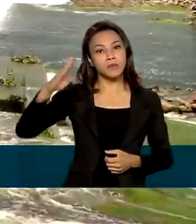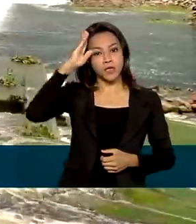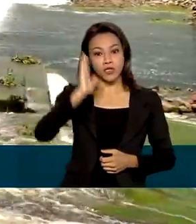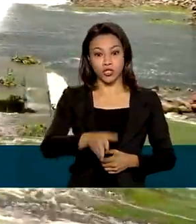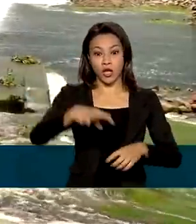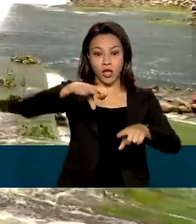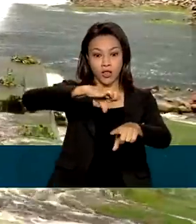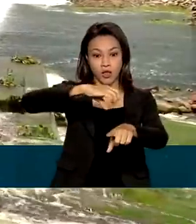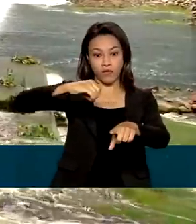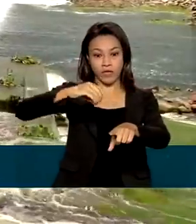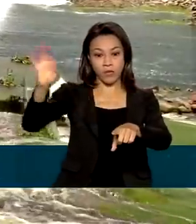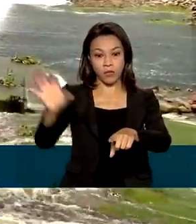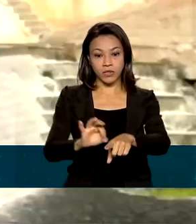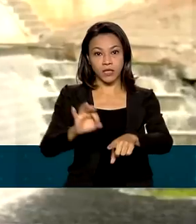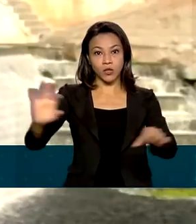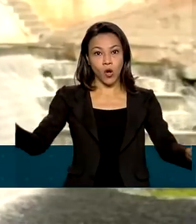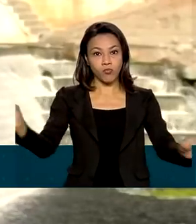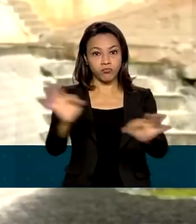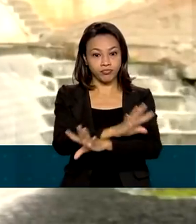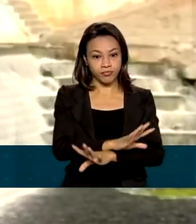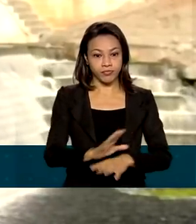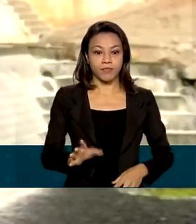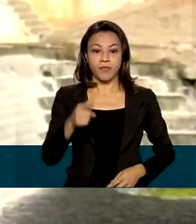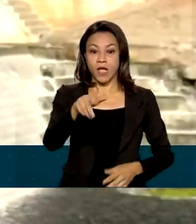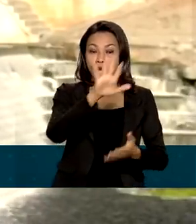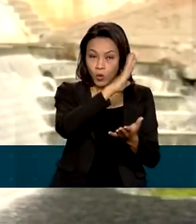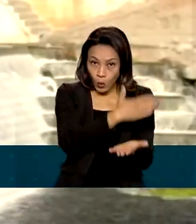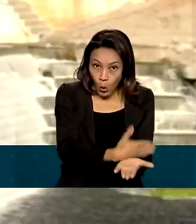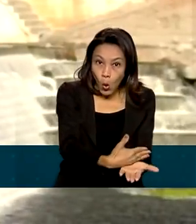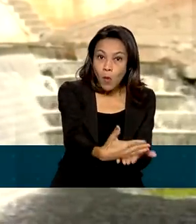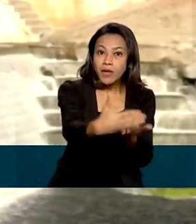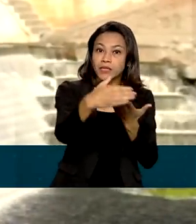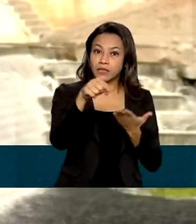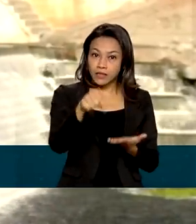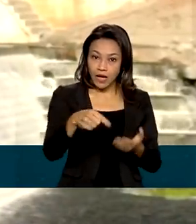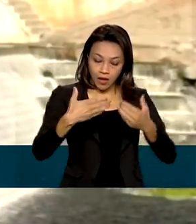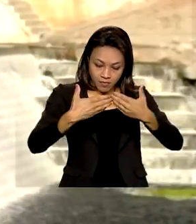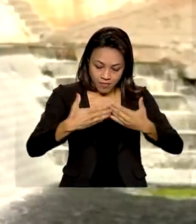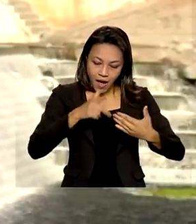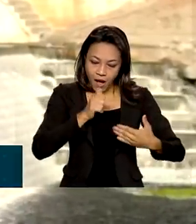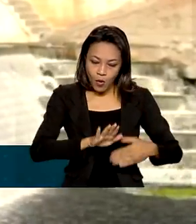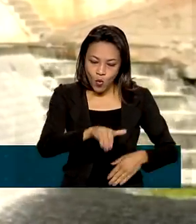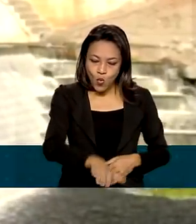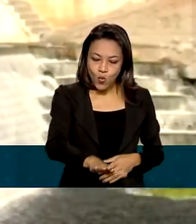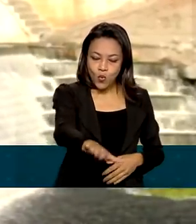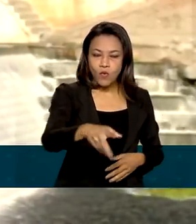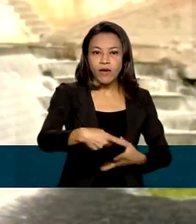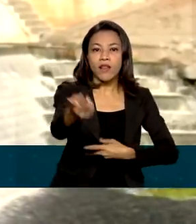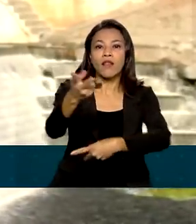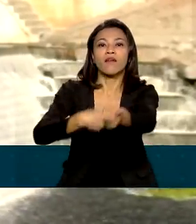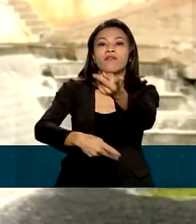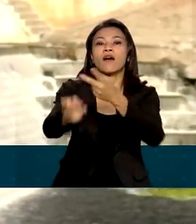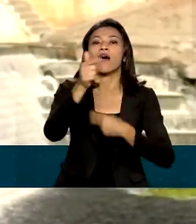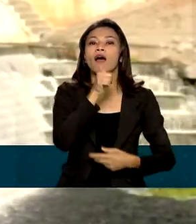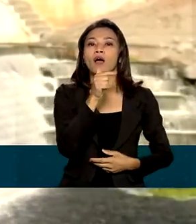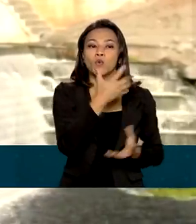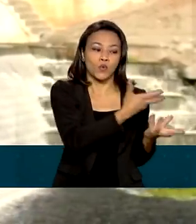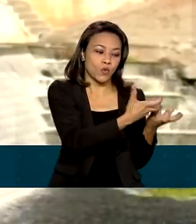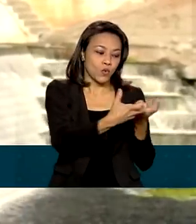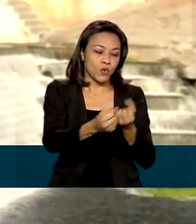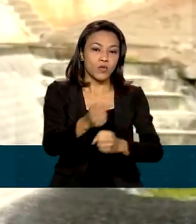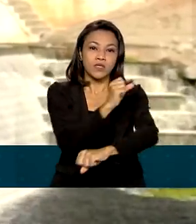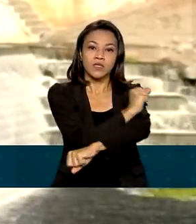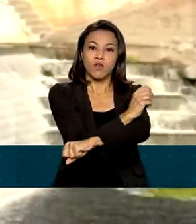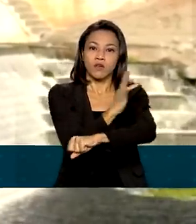dos trabalhos concluídos. Quando começar a funcionar, a barragem de Oiticica vai distribuir água do Rio São Francisco para